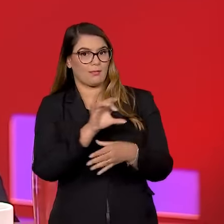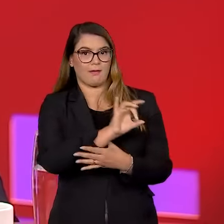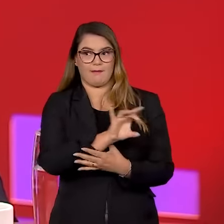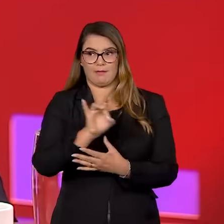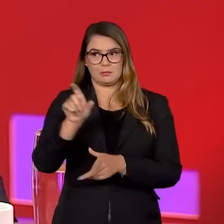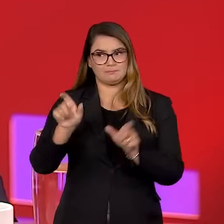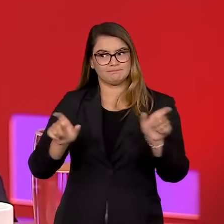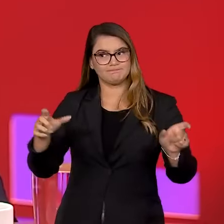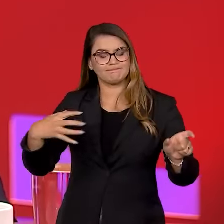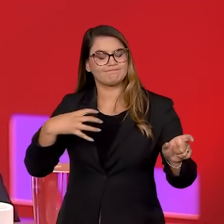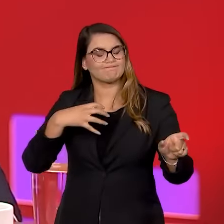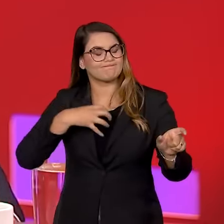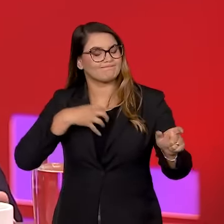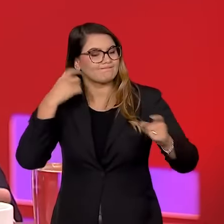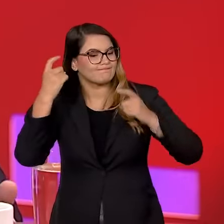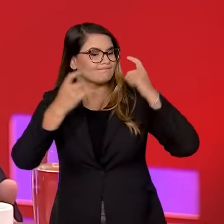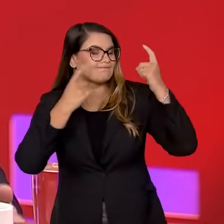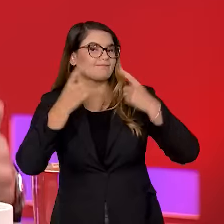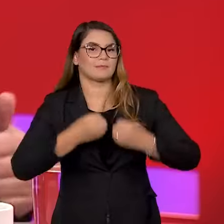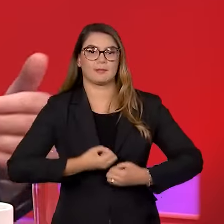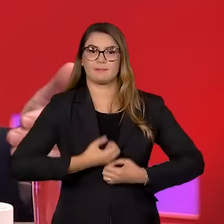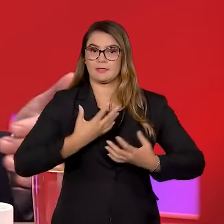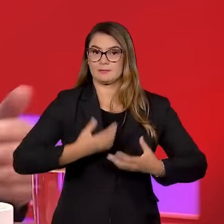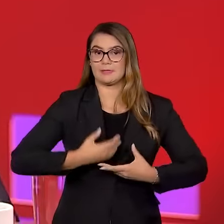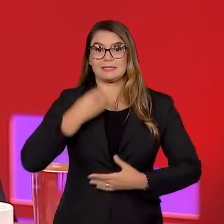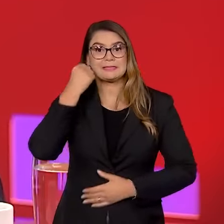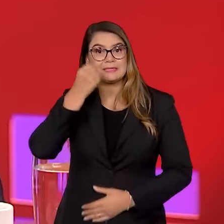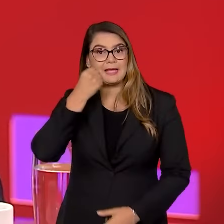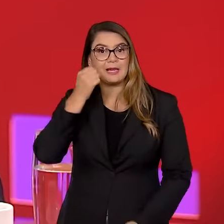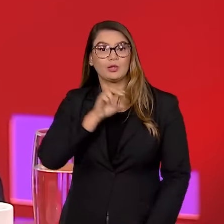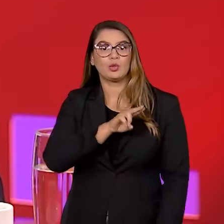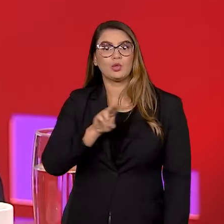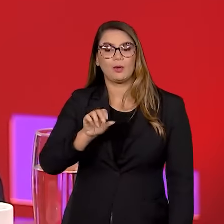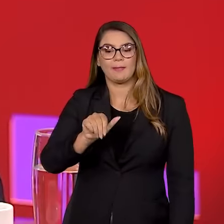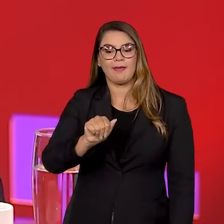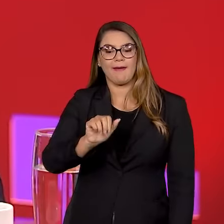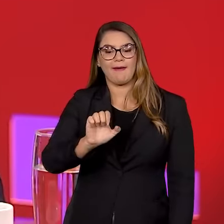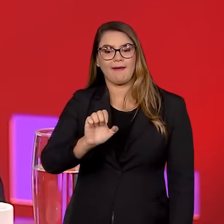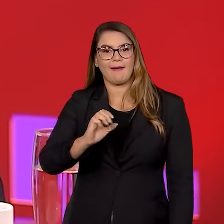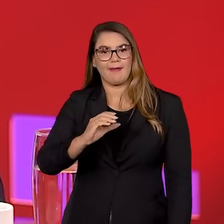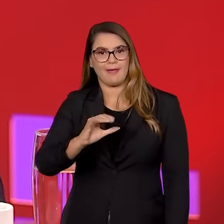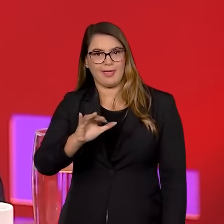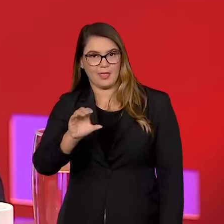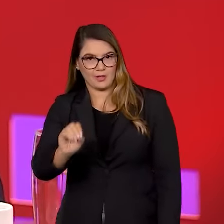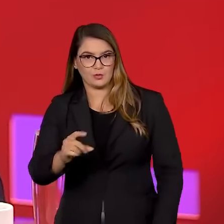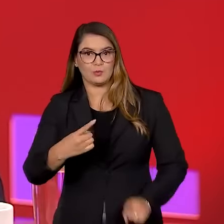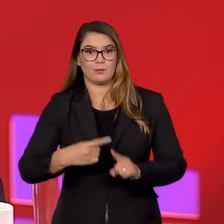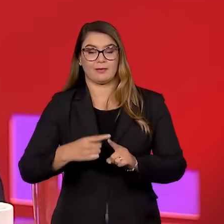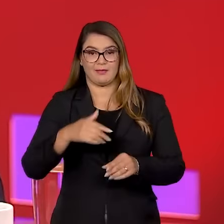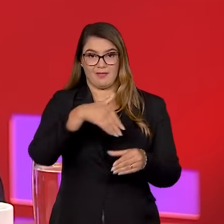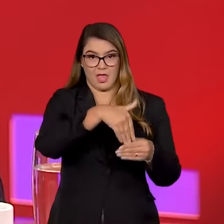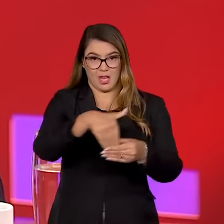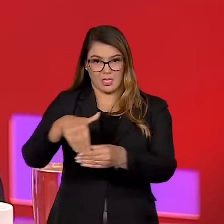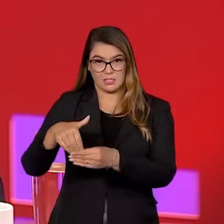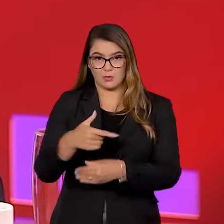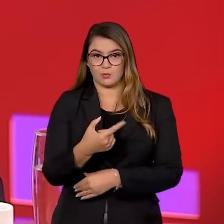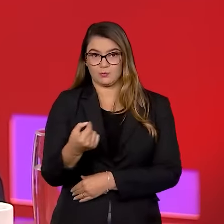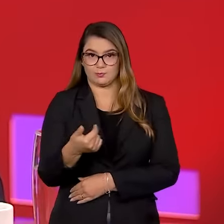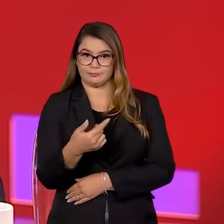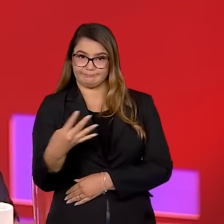cada uma dessas pessoas, com a manifestação do então senador Aécio Neves, por ocasião das eleições de 2014.